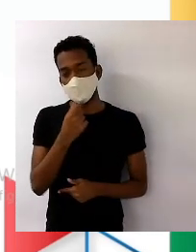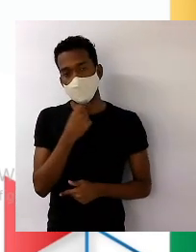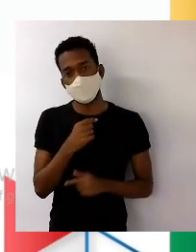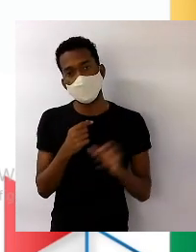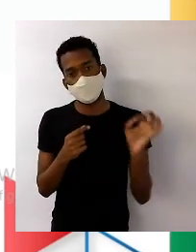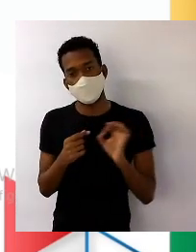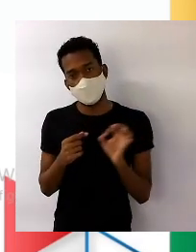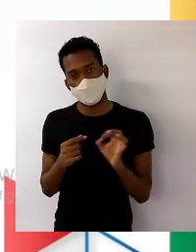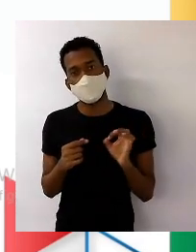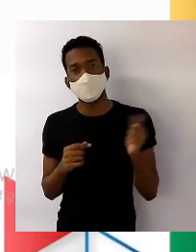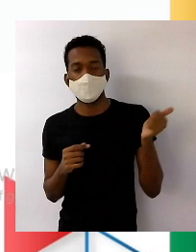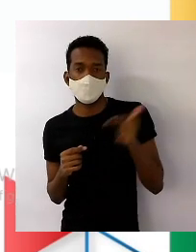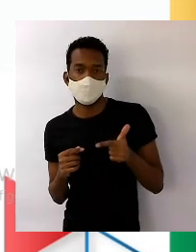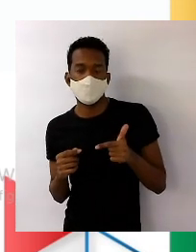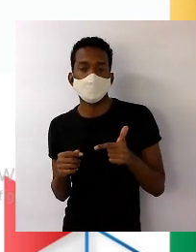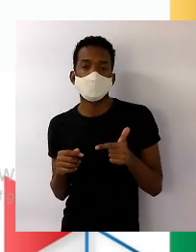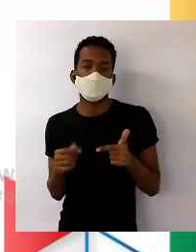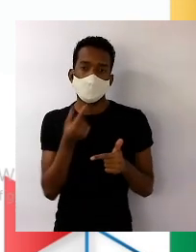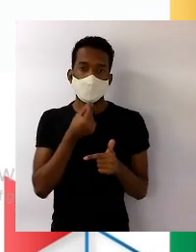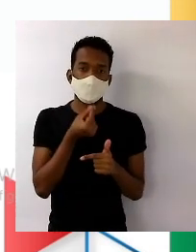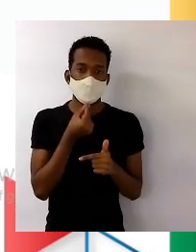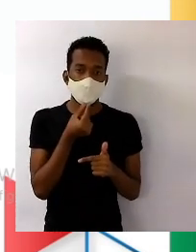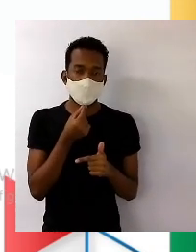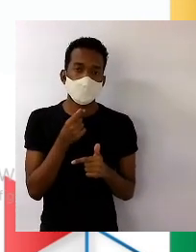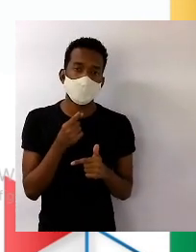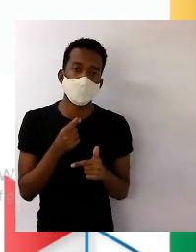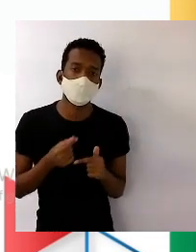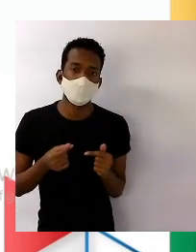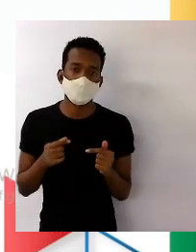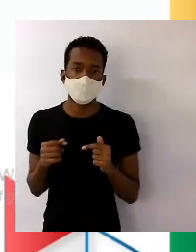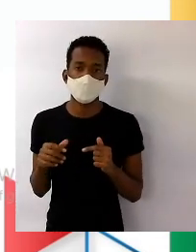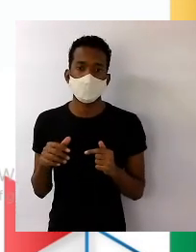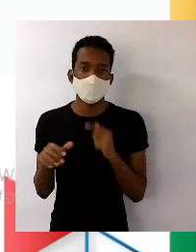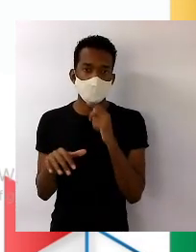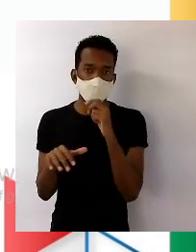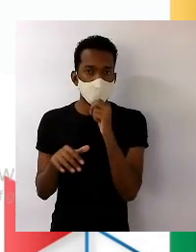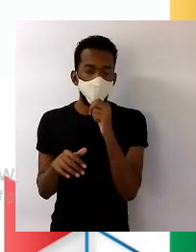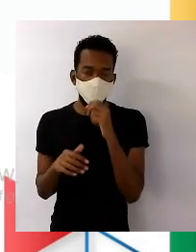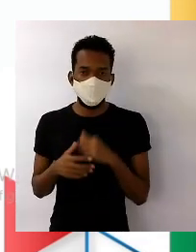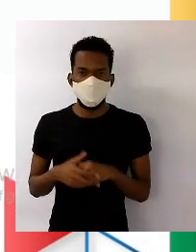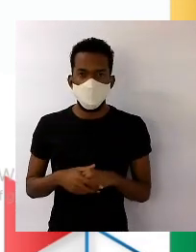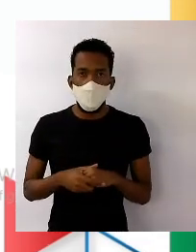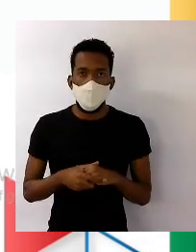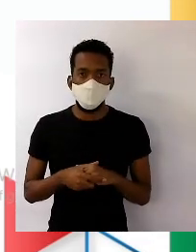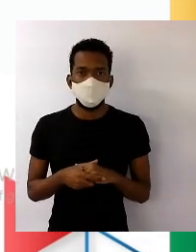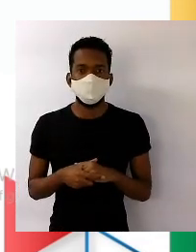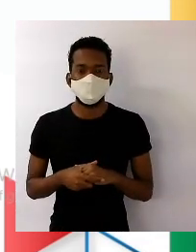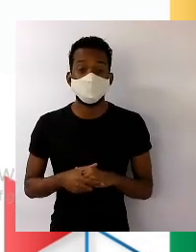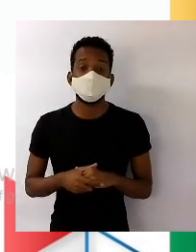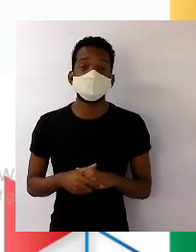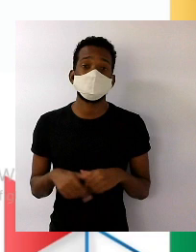de mulheres no Brasil maior do que o quantitativo de homem. A idade mediana